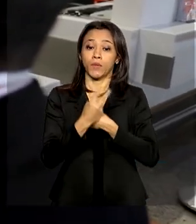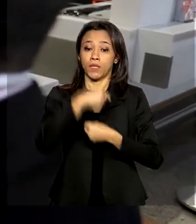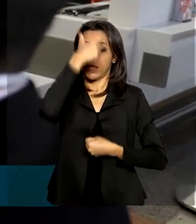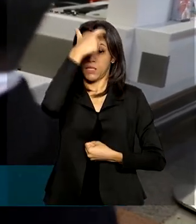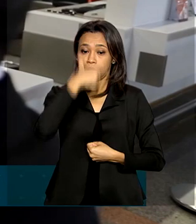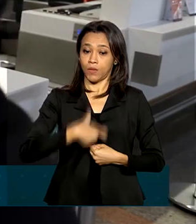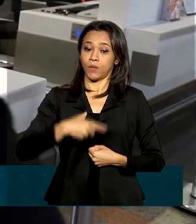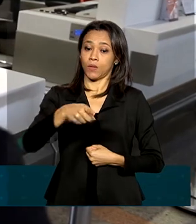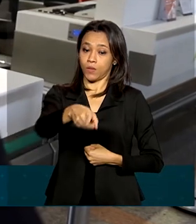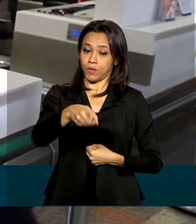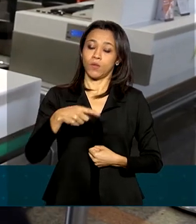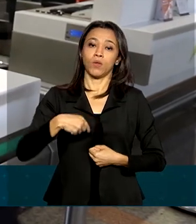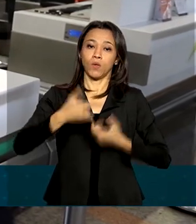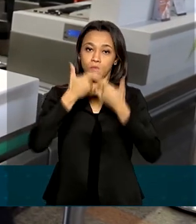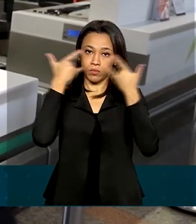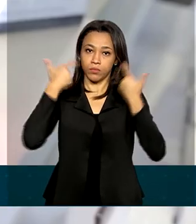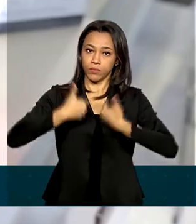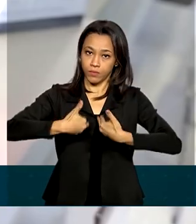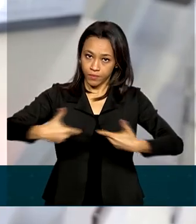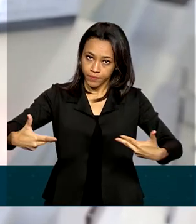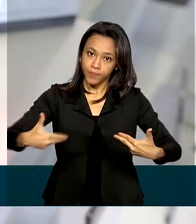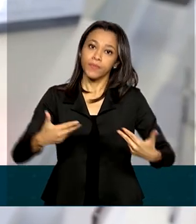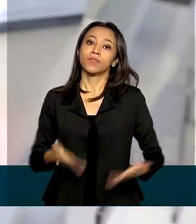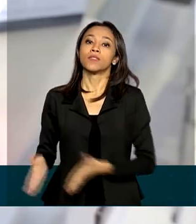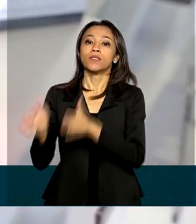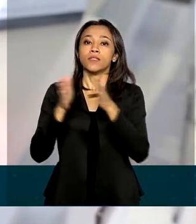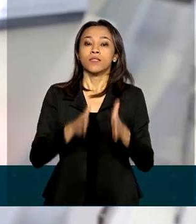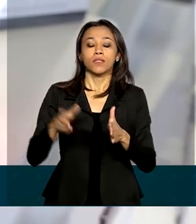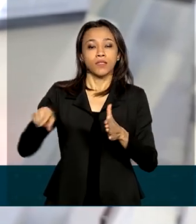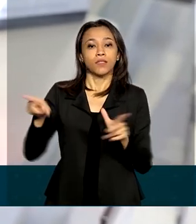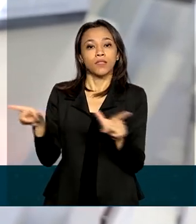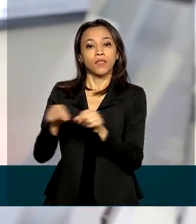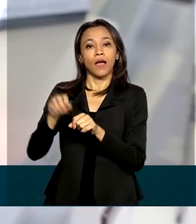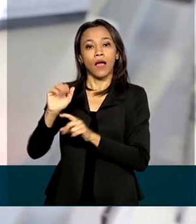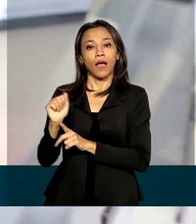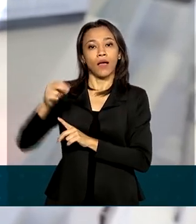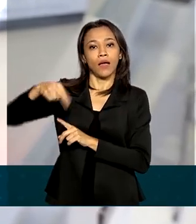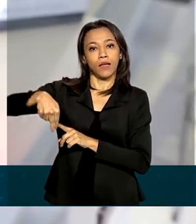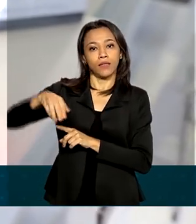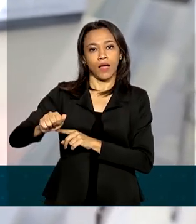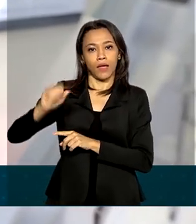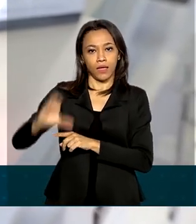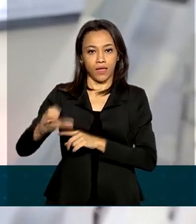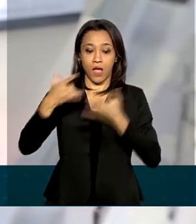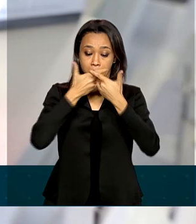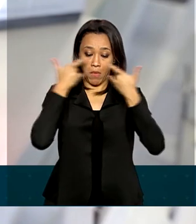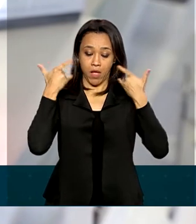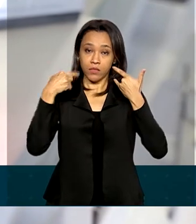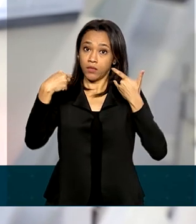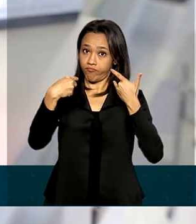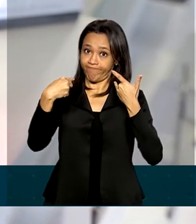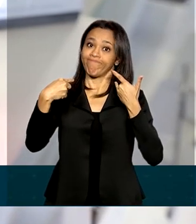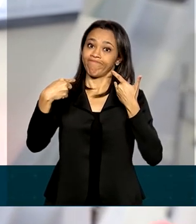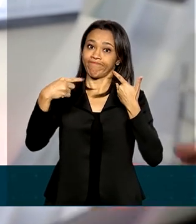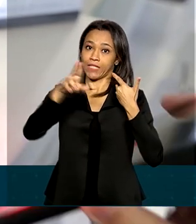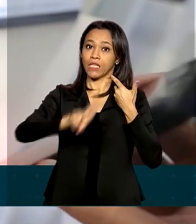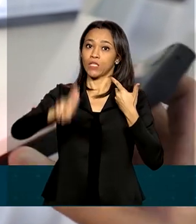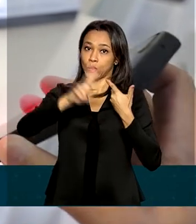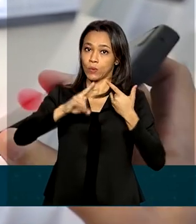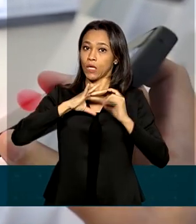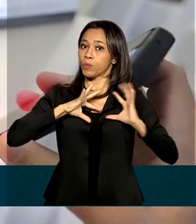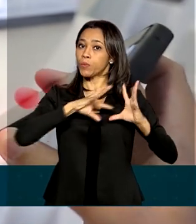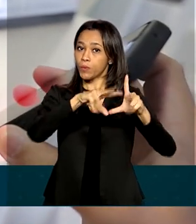setor aéreo. A partir de agora, a ANAC recomenda que a máscara de proteção deve ser utilizada por todos,